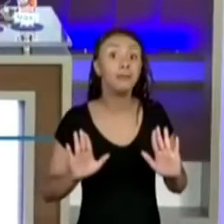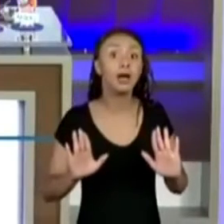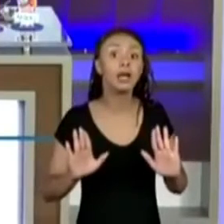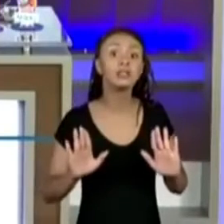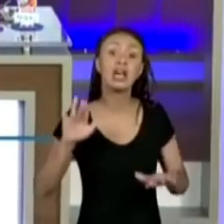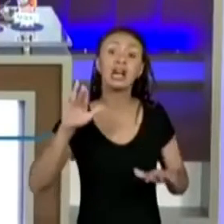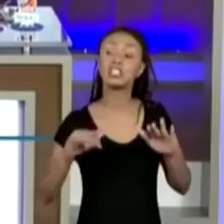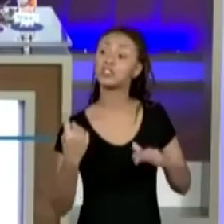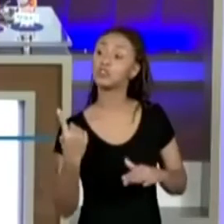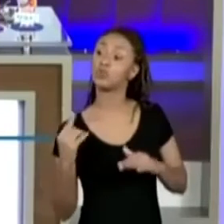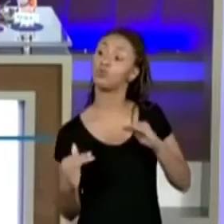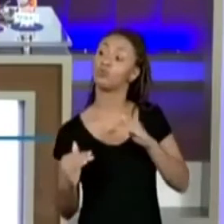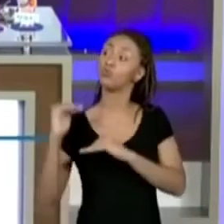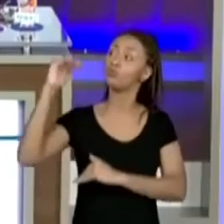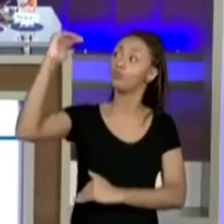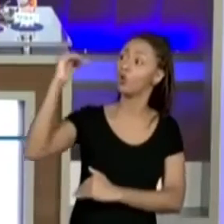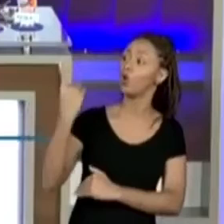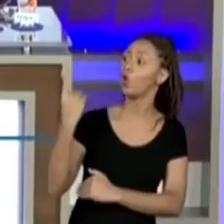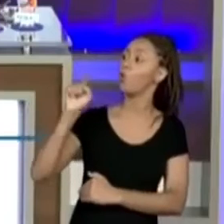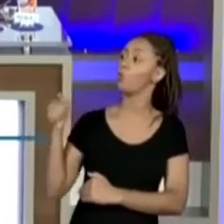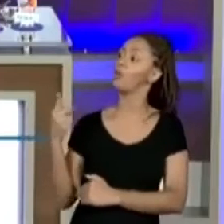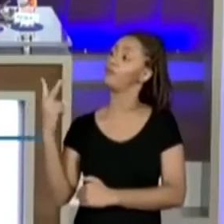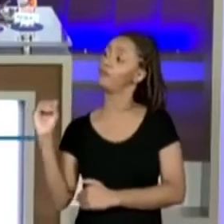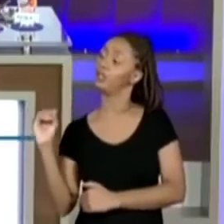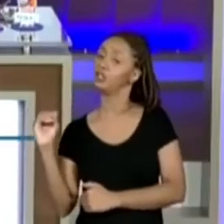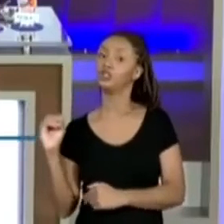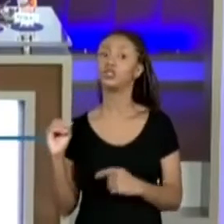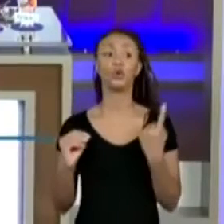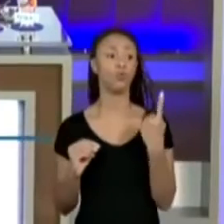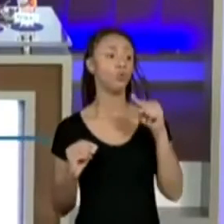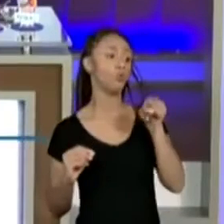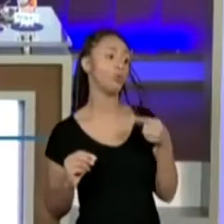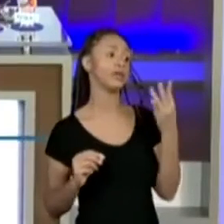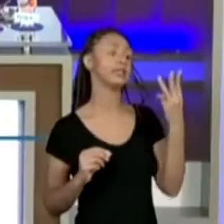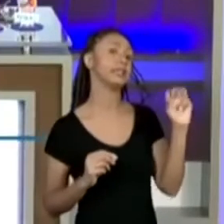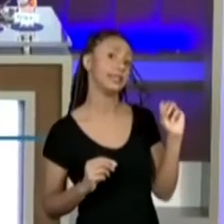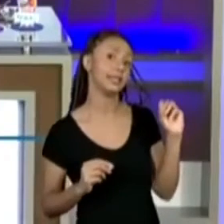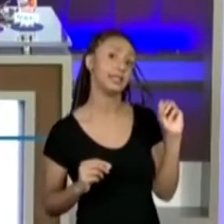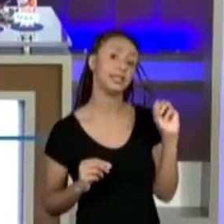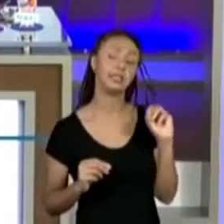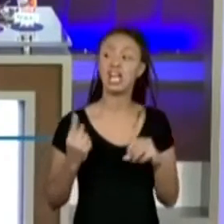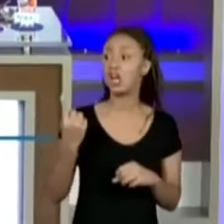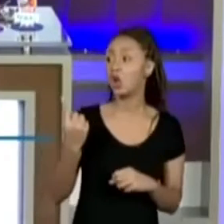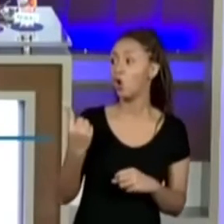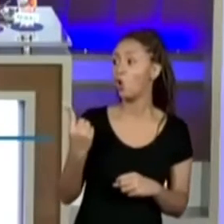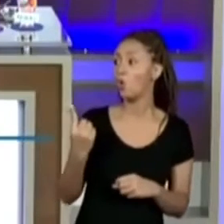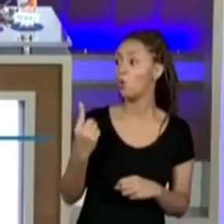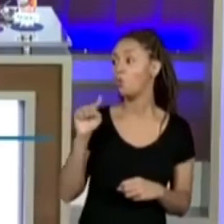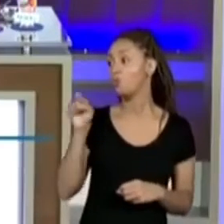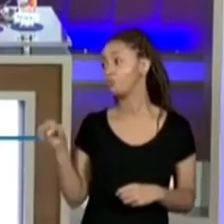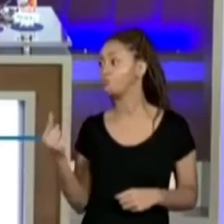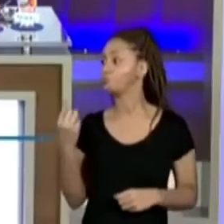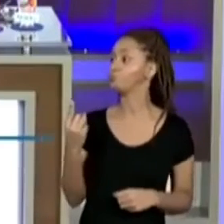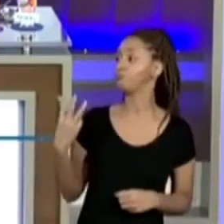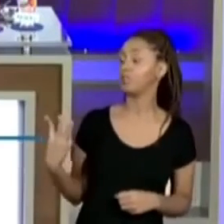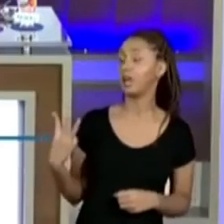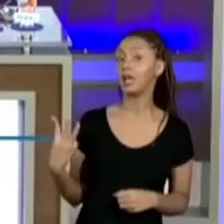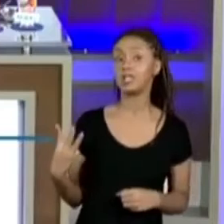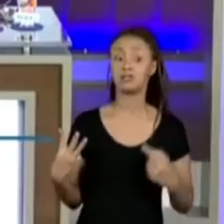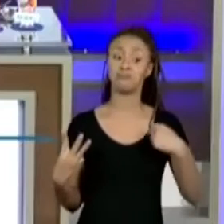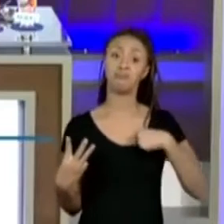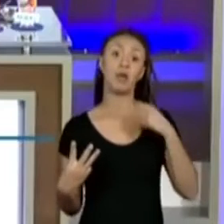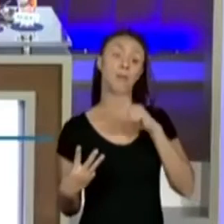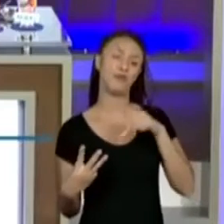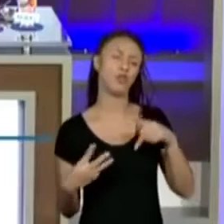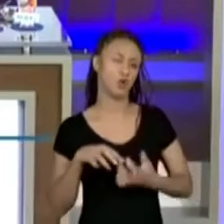Um tem 1,20m, o outro tem 1,30m, o outro tem 1,13m, a proca um